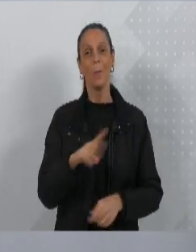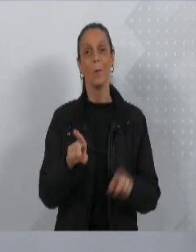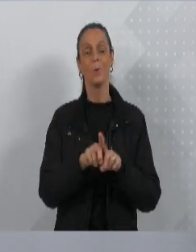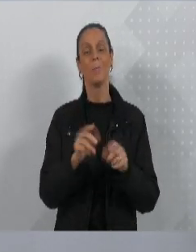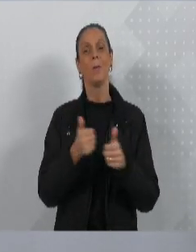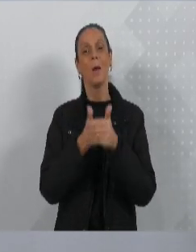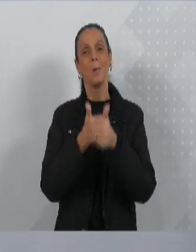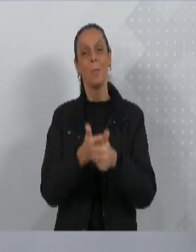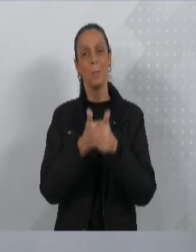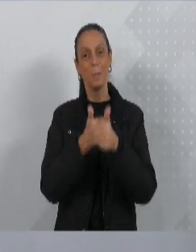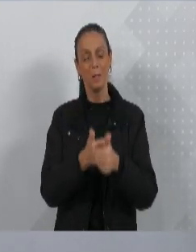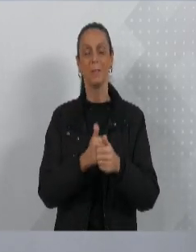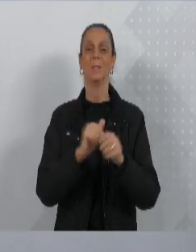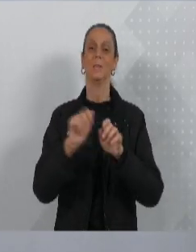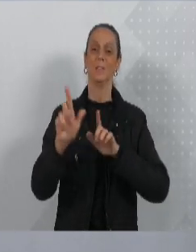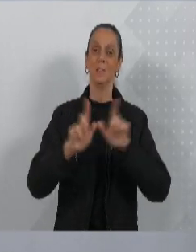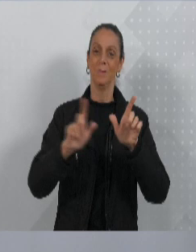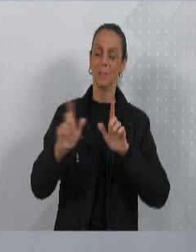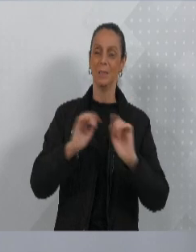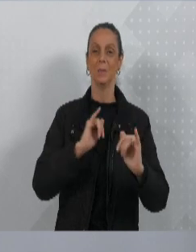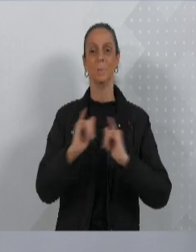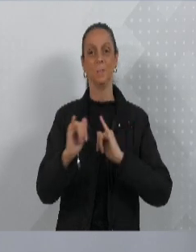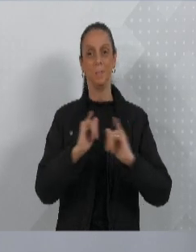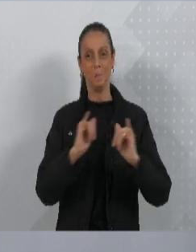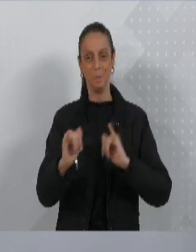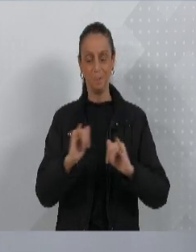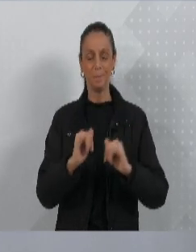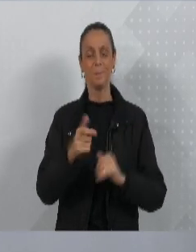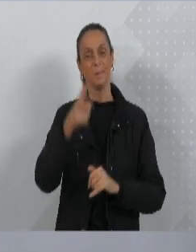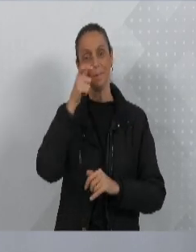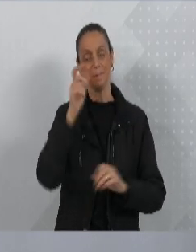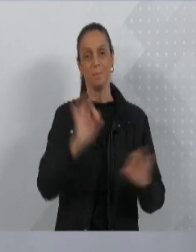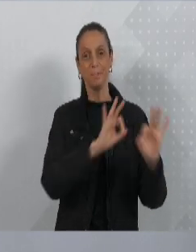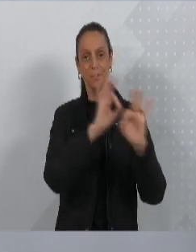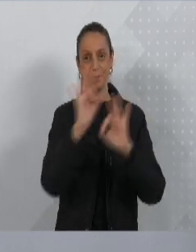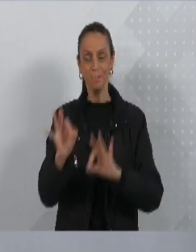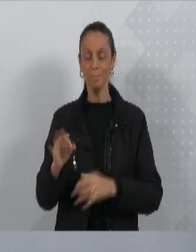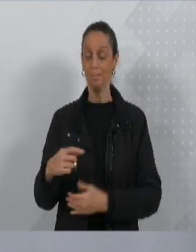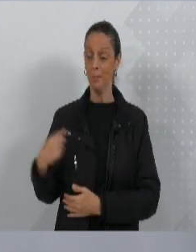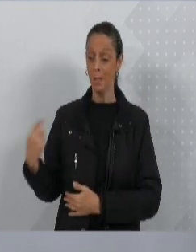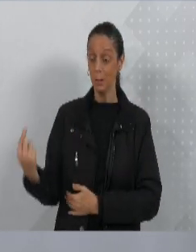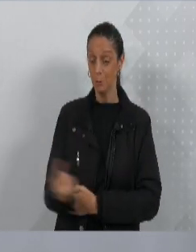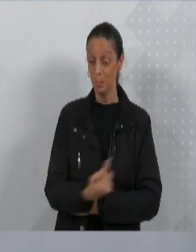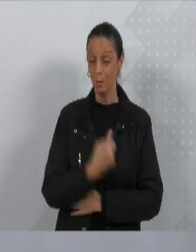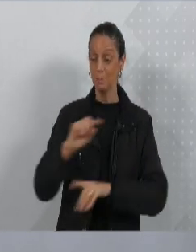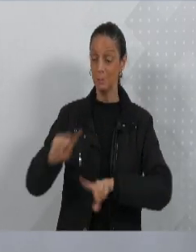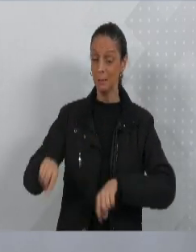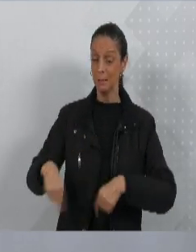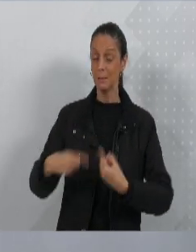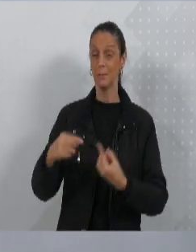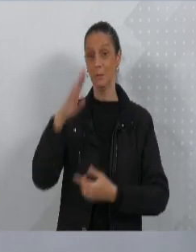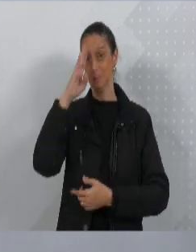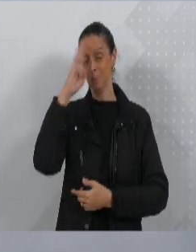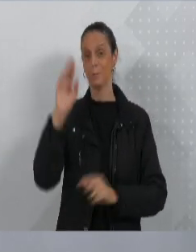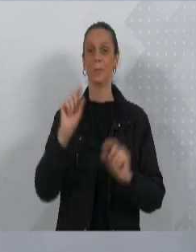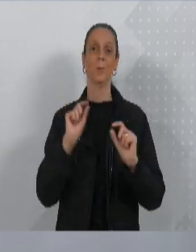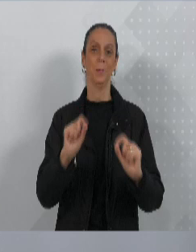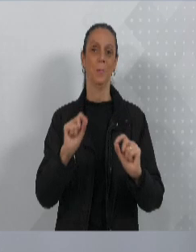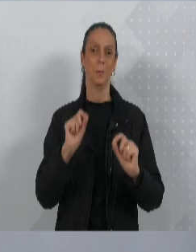canais de comunicação. Eu sempre digo que um dos desafios muito grandes aqui, nossos, é conseguir